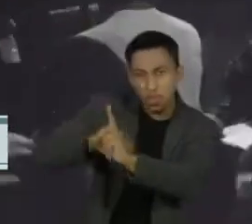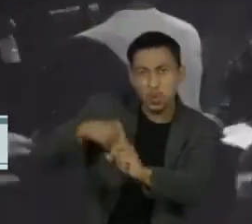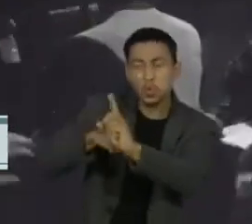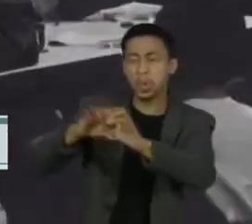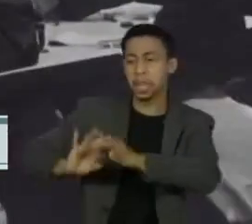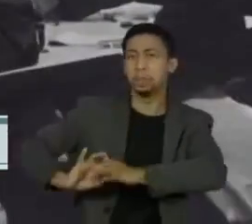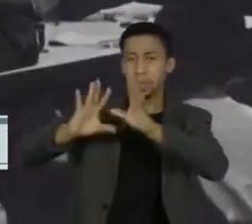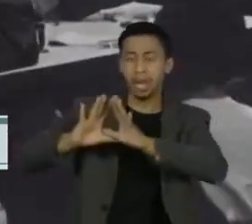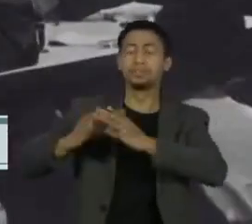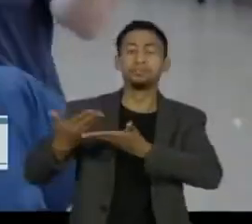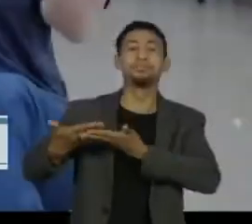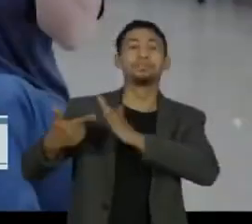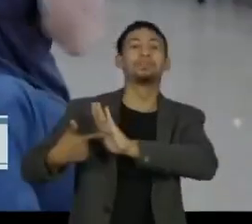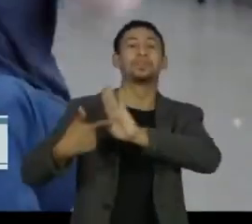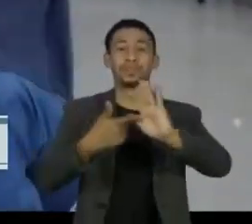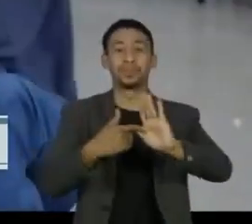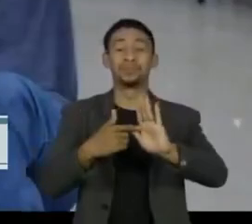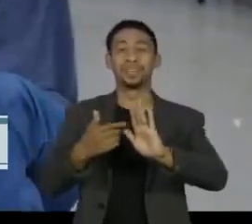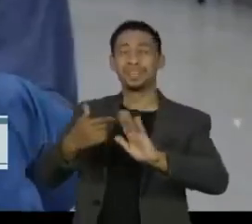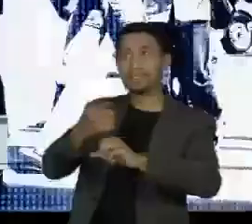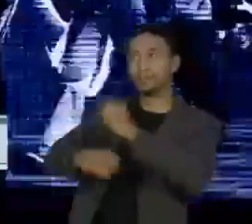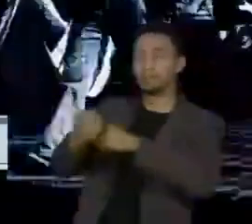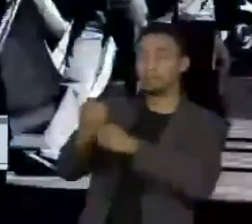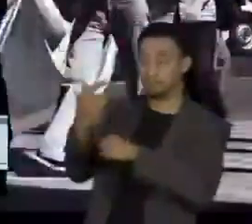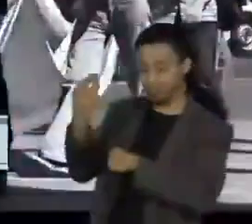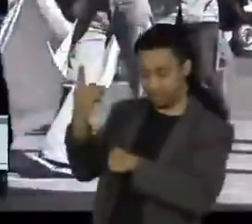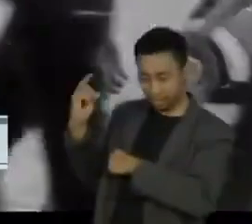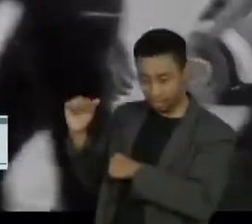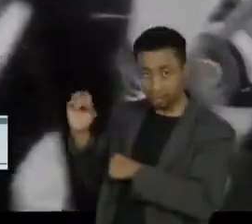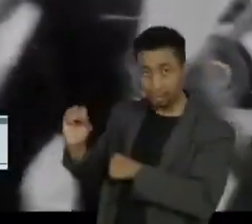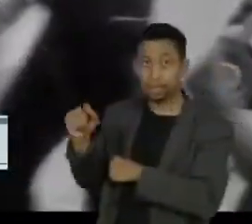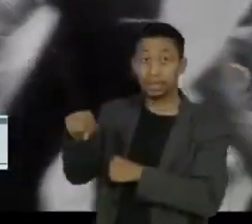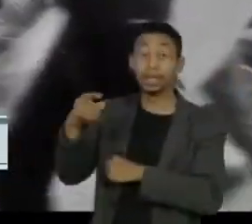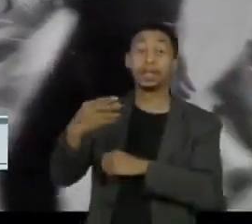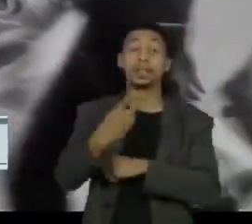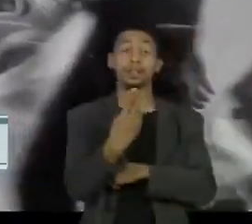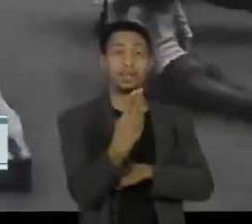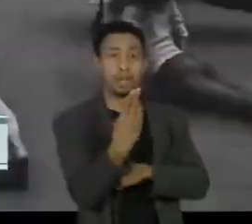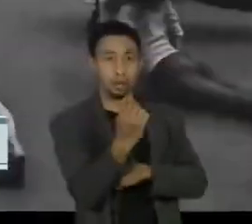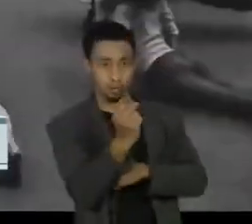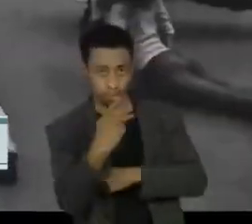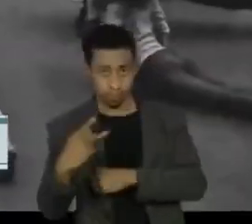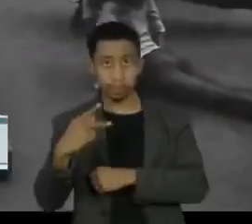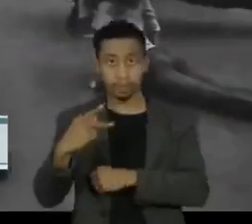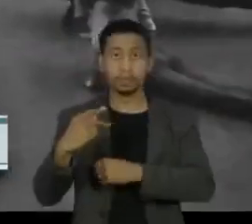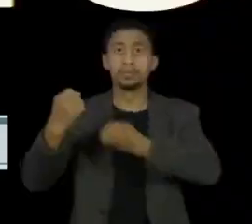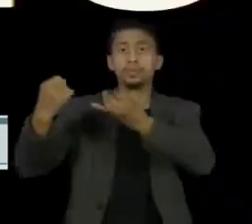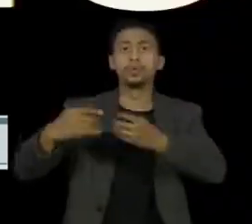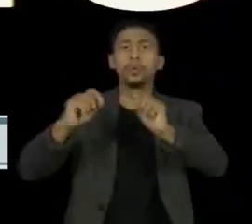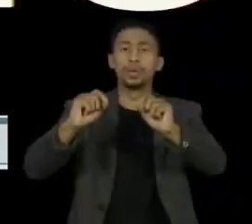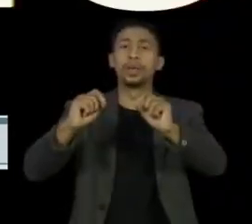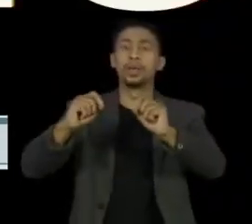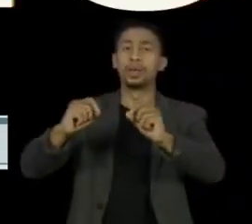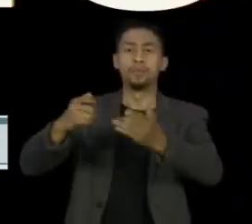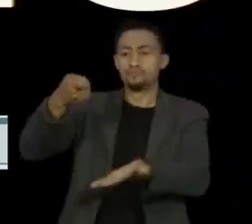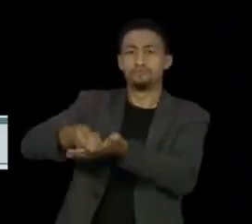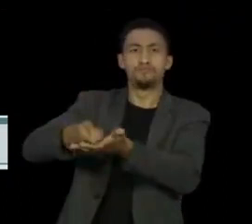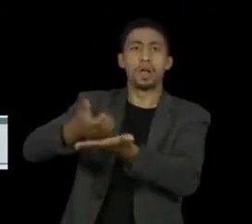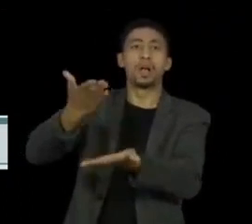organização clandestina formada no fim dos anos 70, na USP, e um dos primeiros grupos a aderir ao mote abaixo à ditadura.